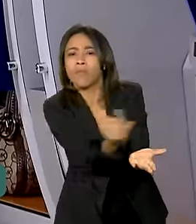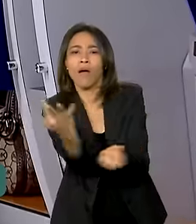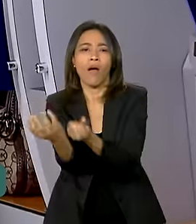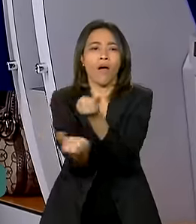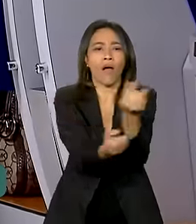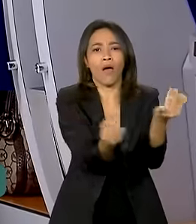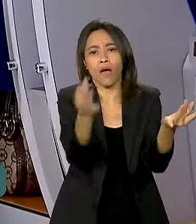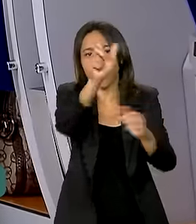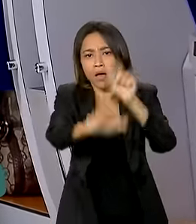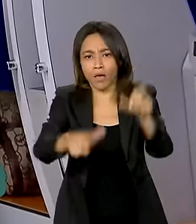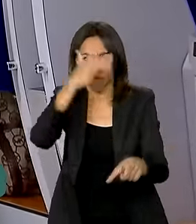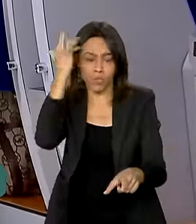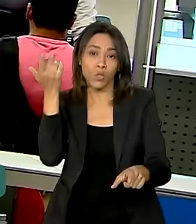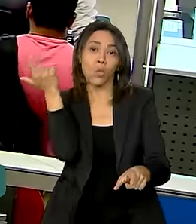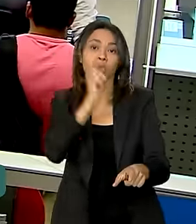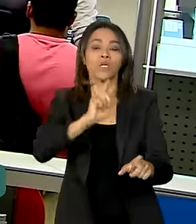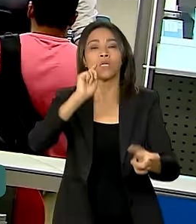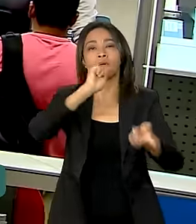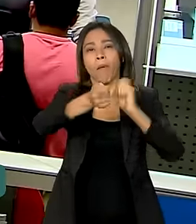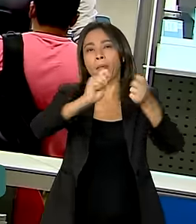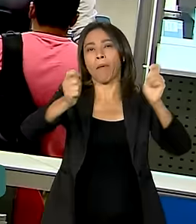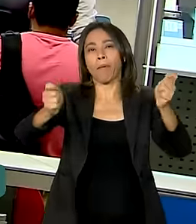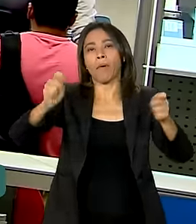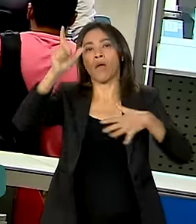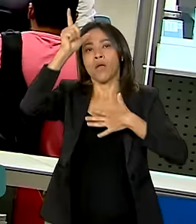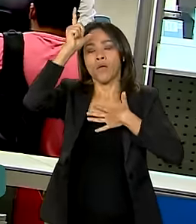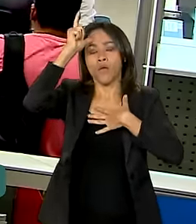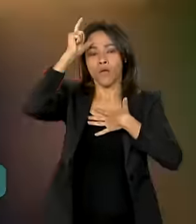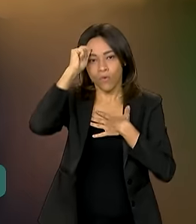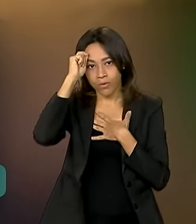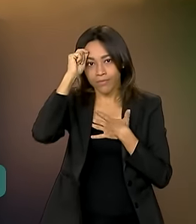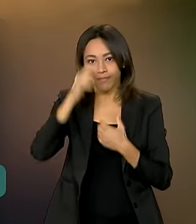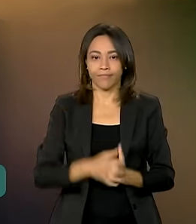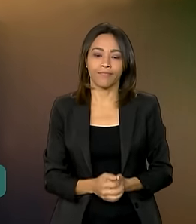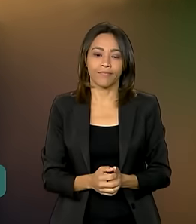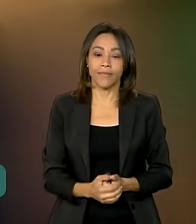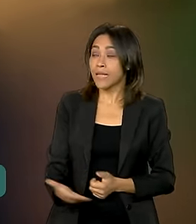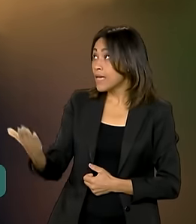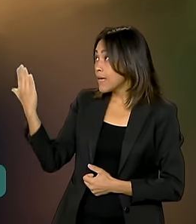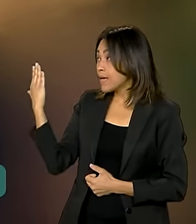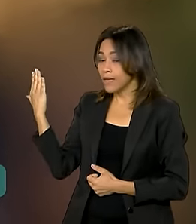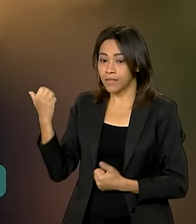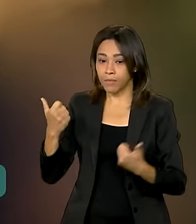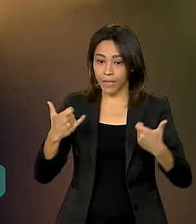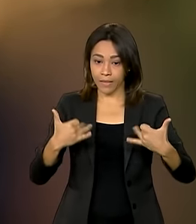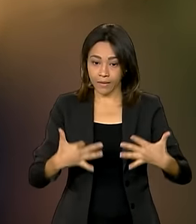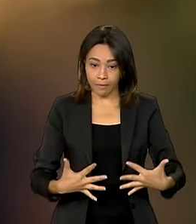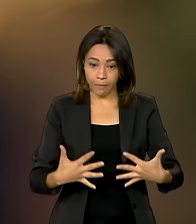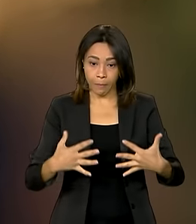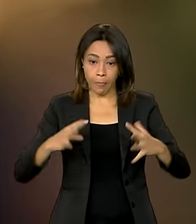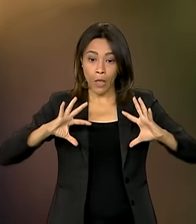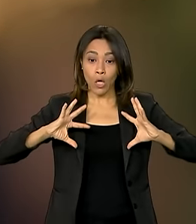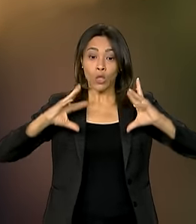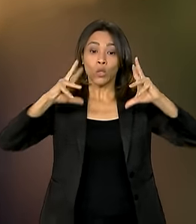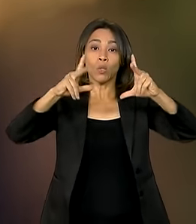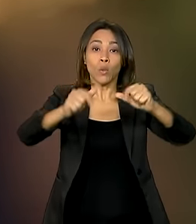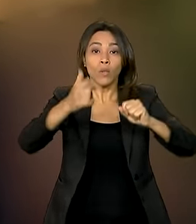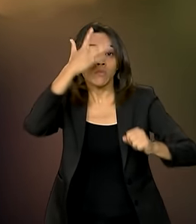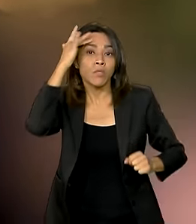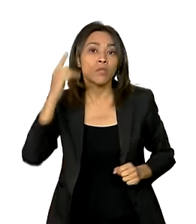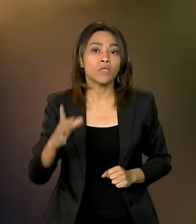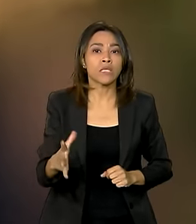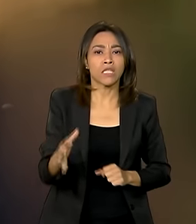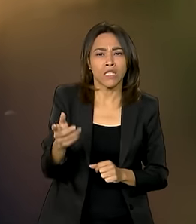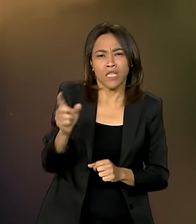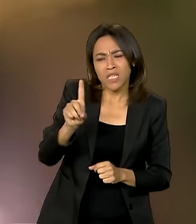colocarem a vida financeira de volta nos eixos. Está começando assim. Todo mundo que tem uma pequena dívida de R$ 100,